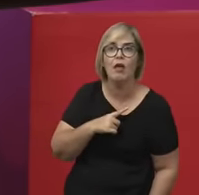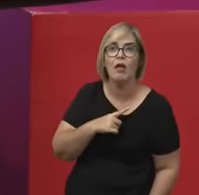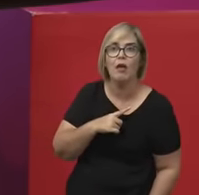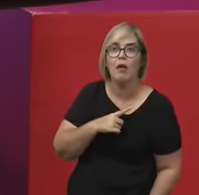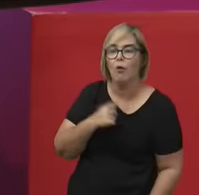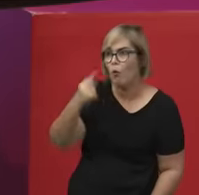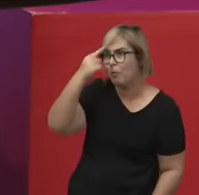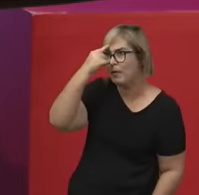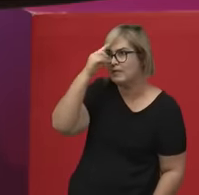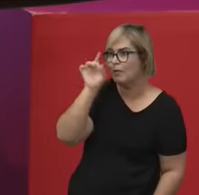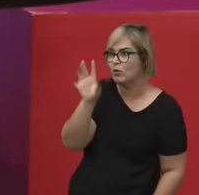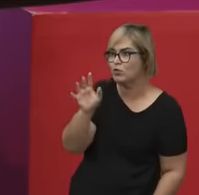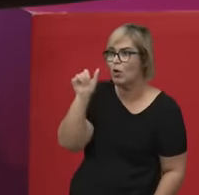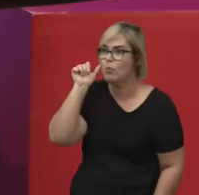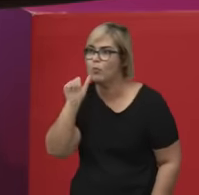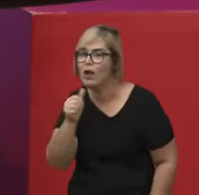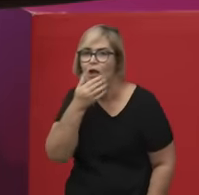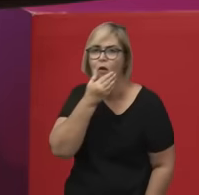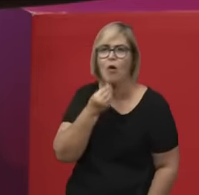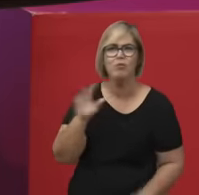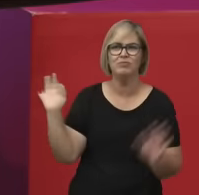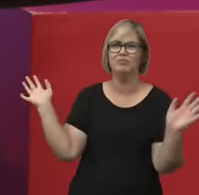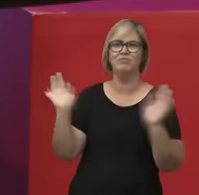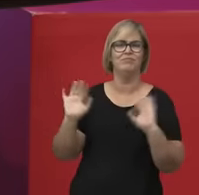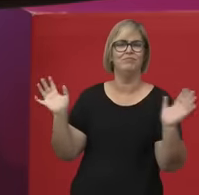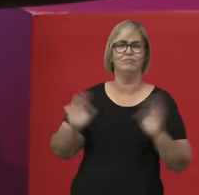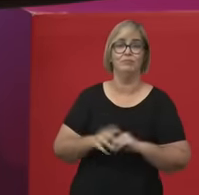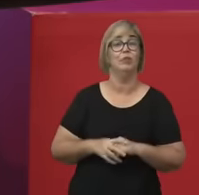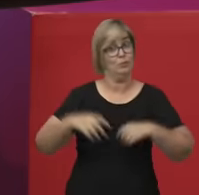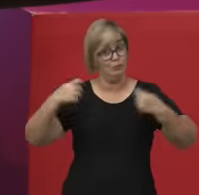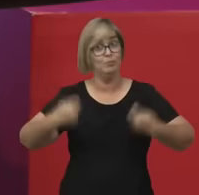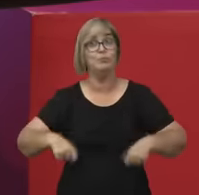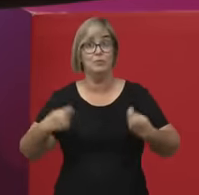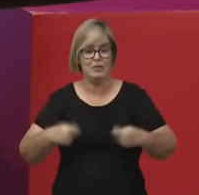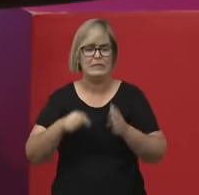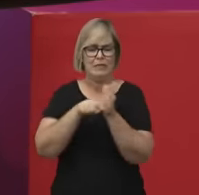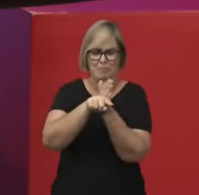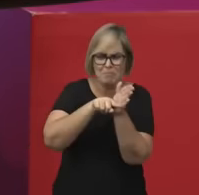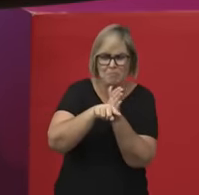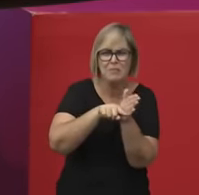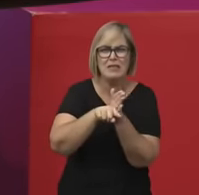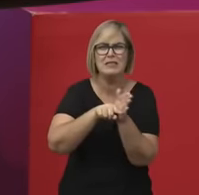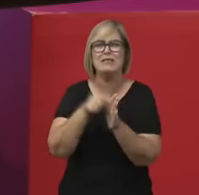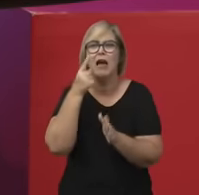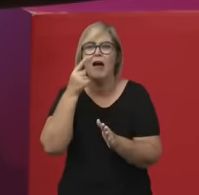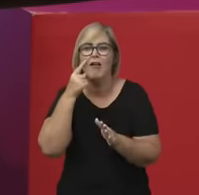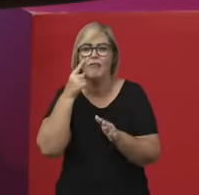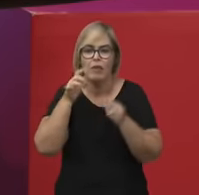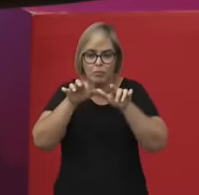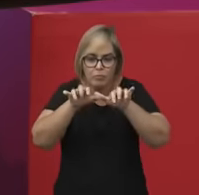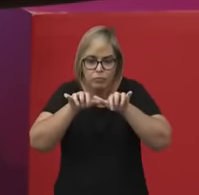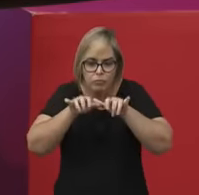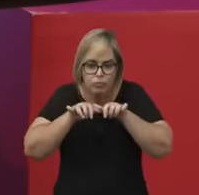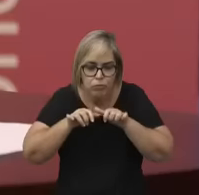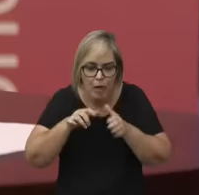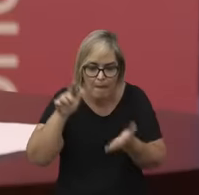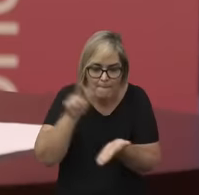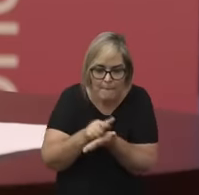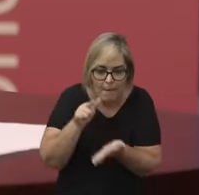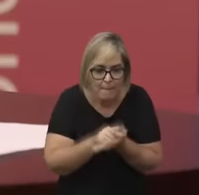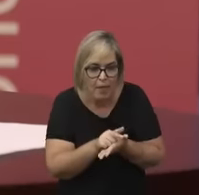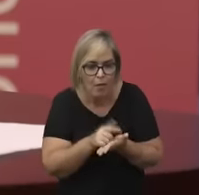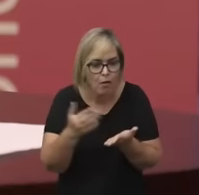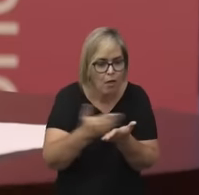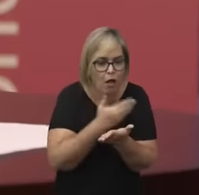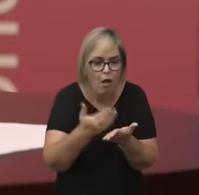primeiro passo, fazer aparecer o nome das mulheres filósofas, ir nos arquivos, preencher a lacuna, as evidências negativas